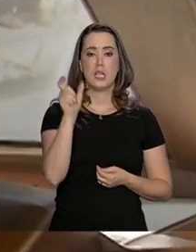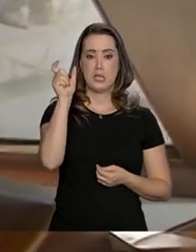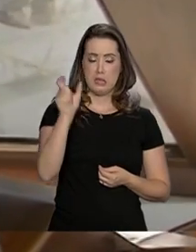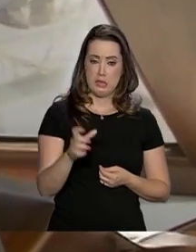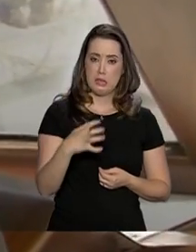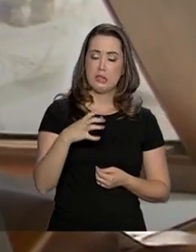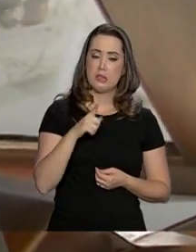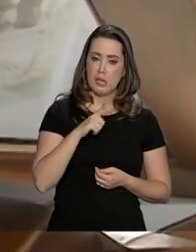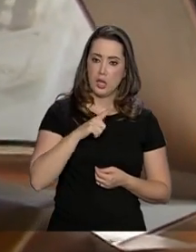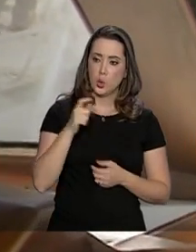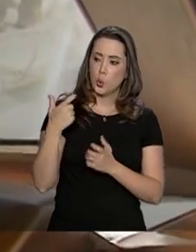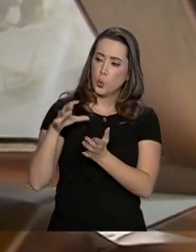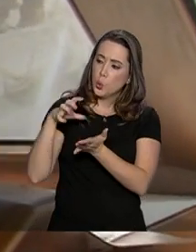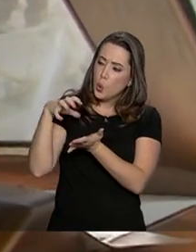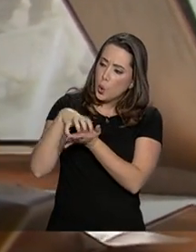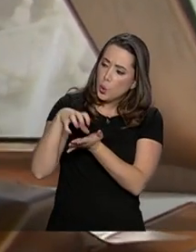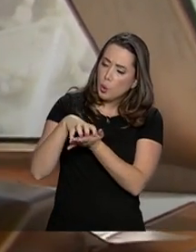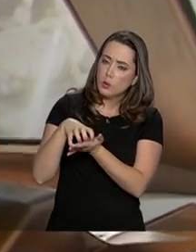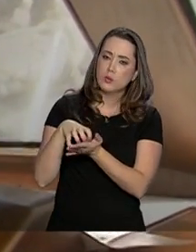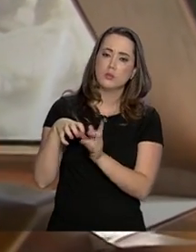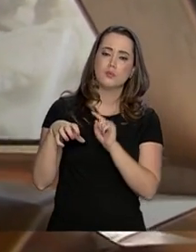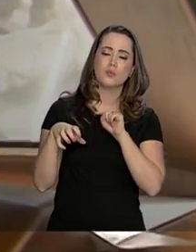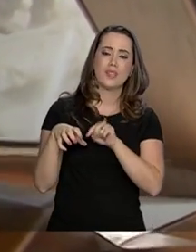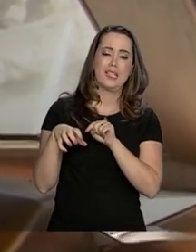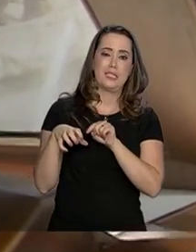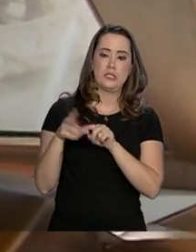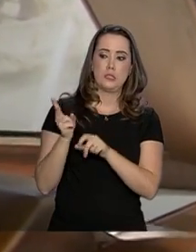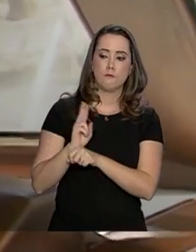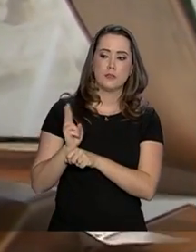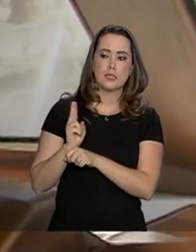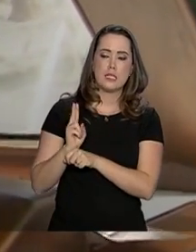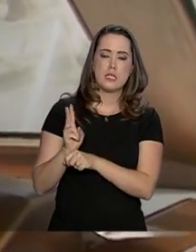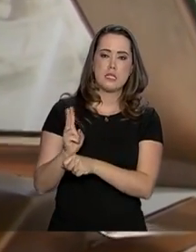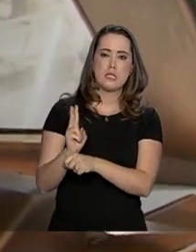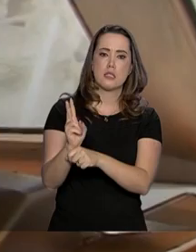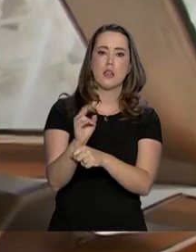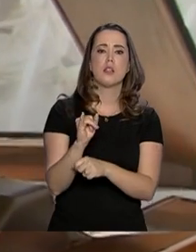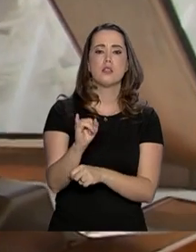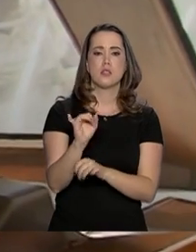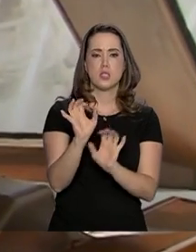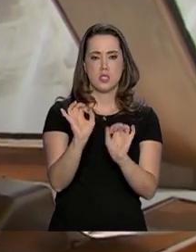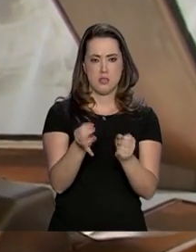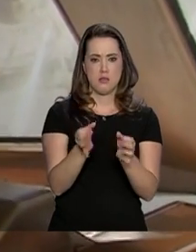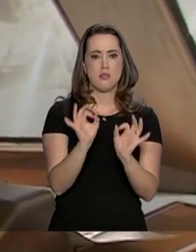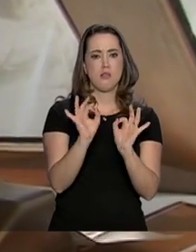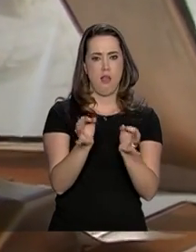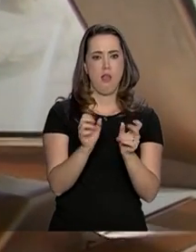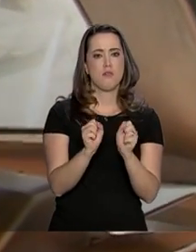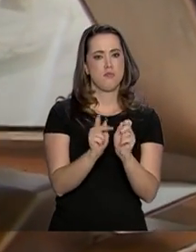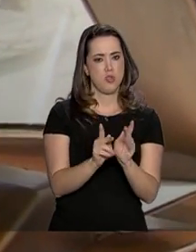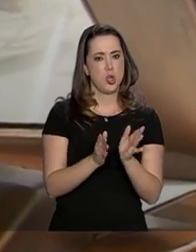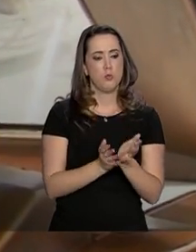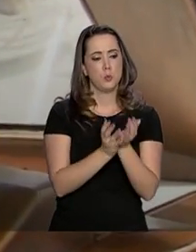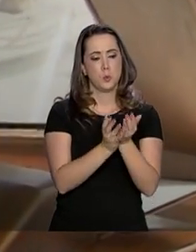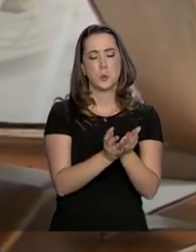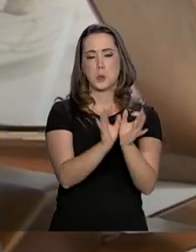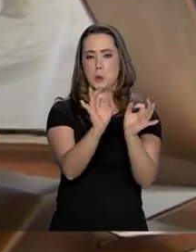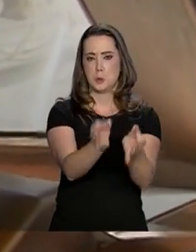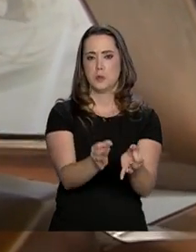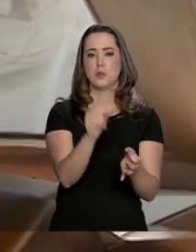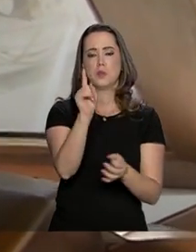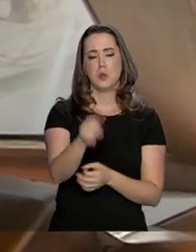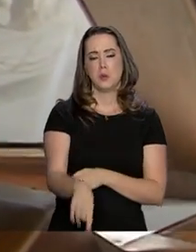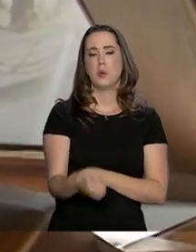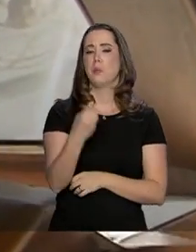órgão que confere se a embarcação está com tudo em cima, é